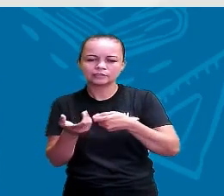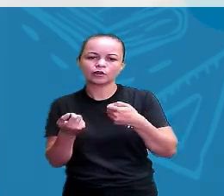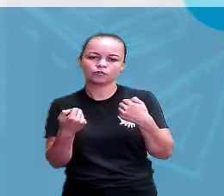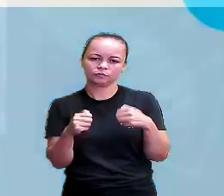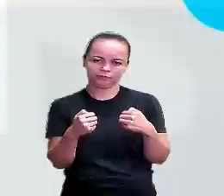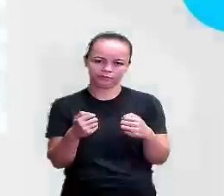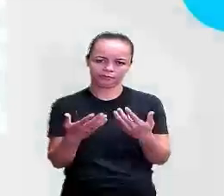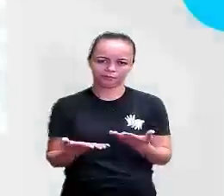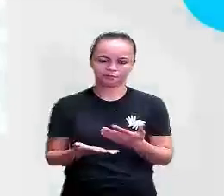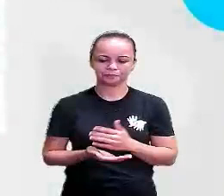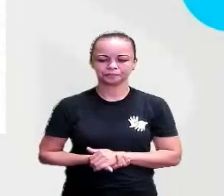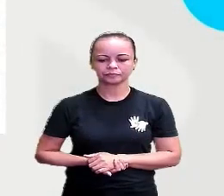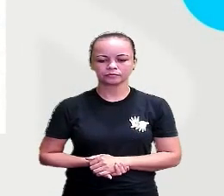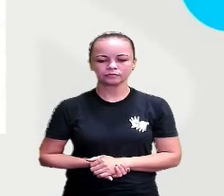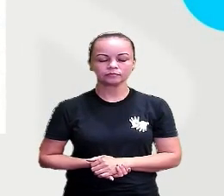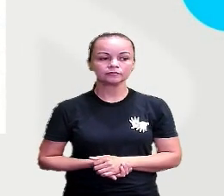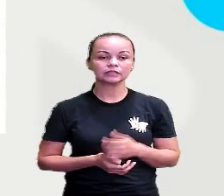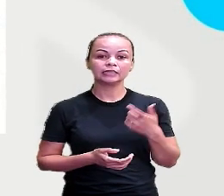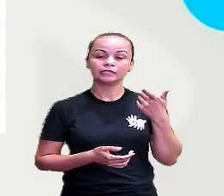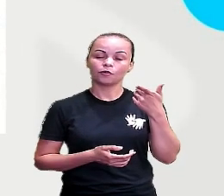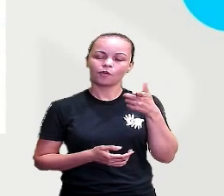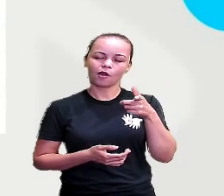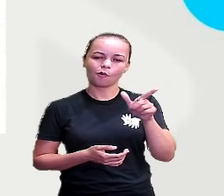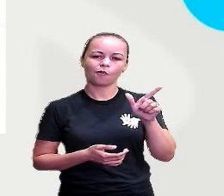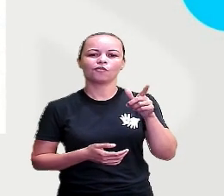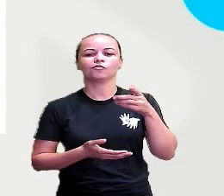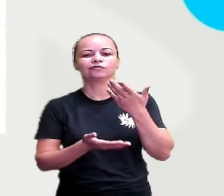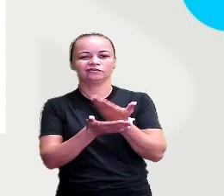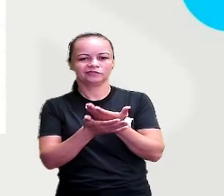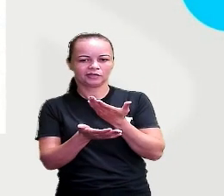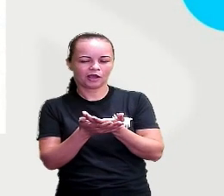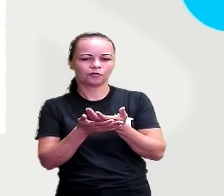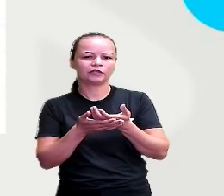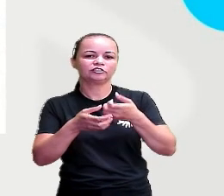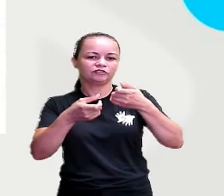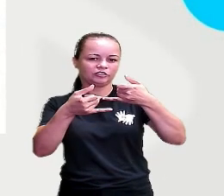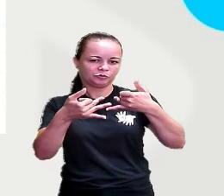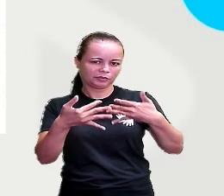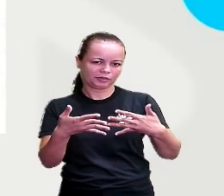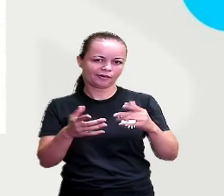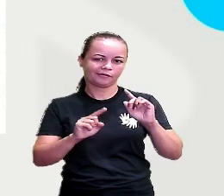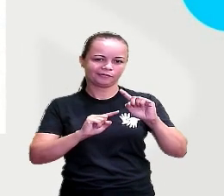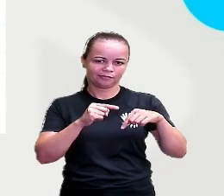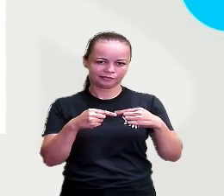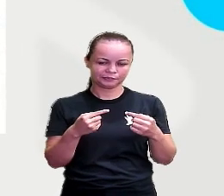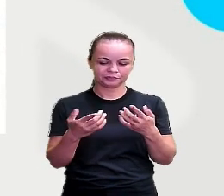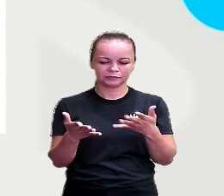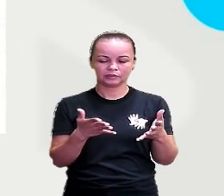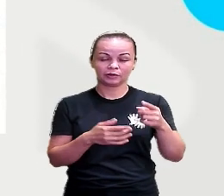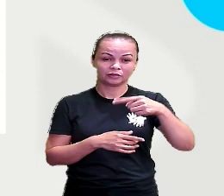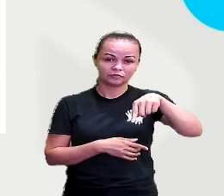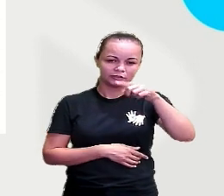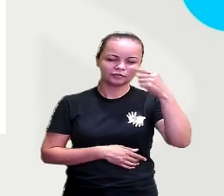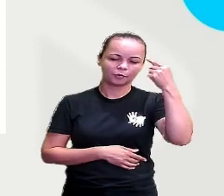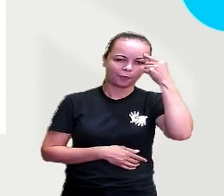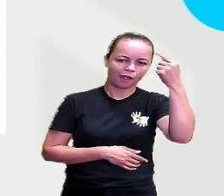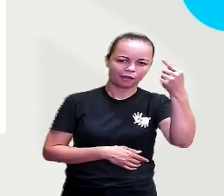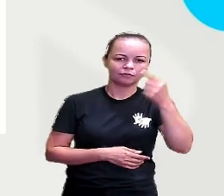bom? Isso aí é uma outra aula que a gente vai falar sobre essas organizações. Mas é só para vocês terem uma ideia.